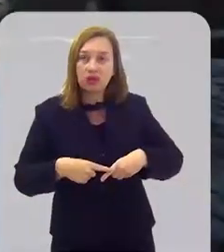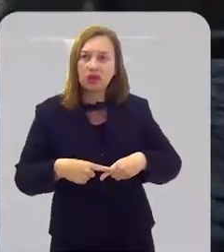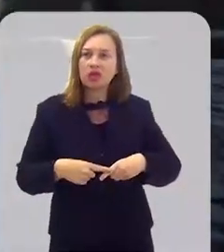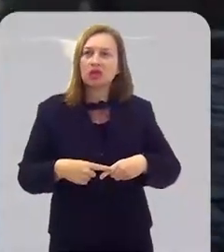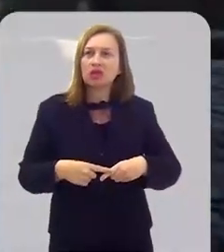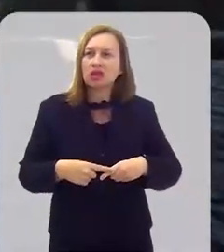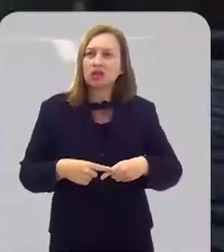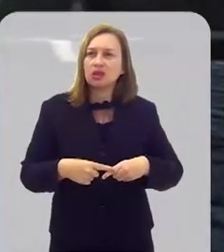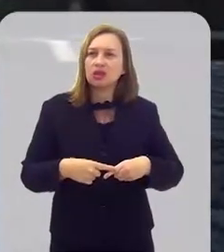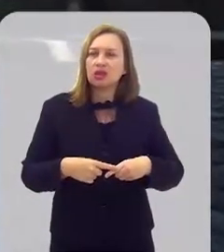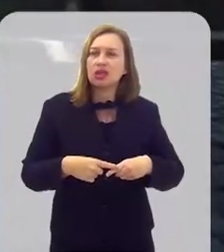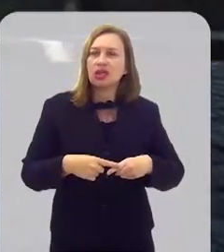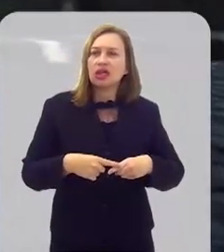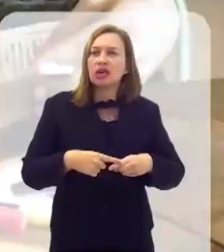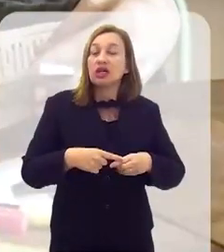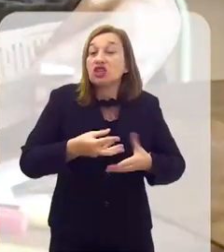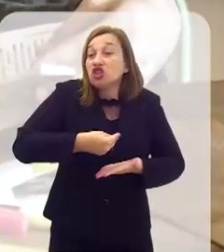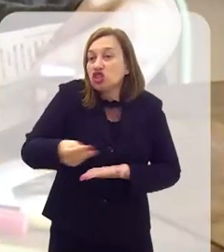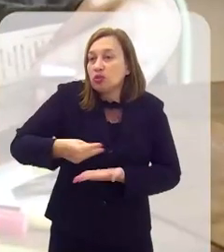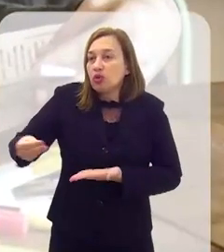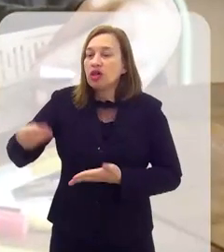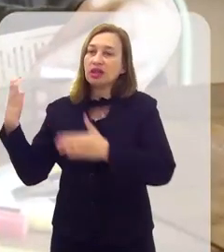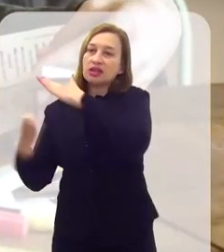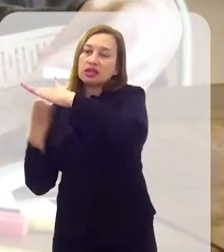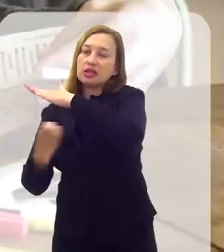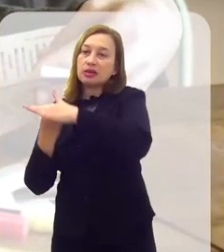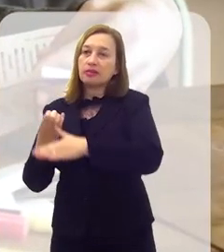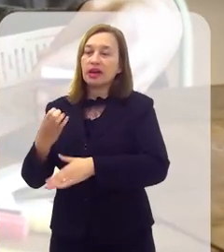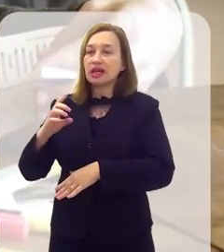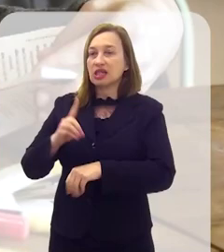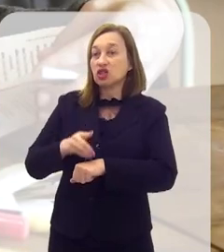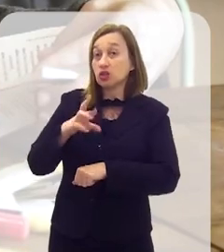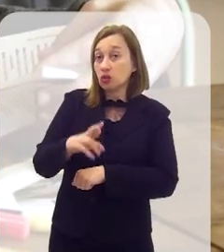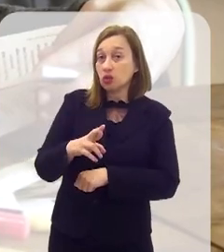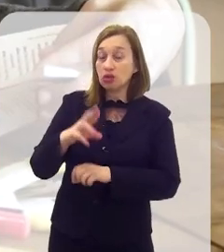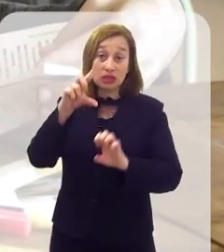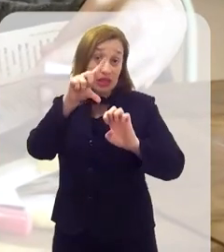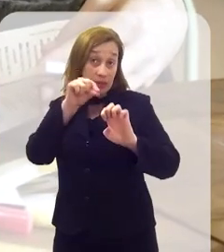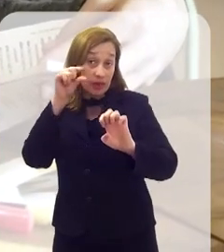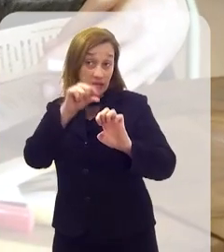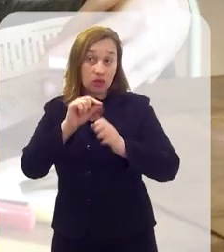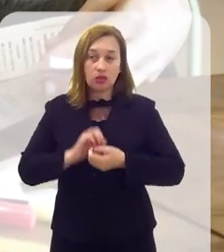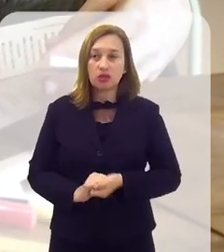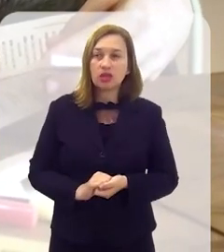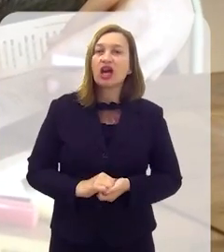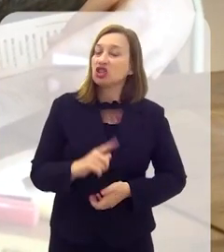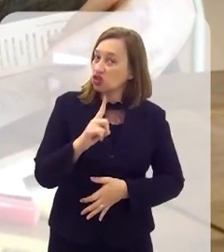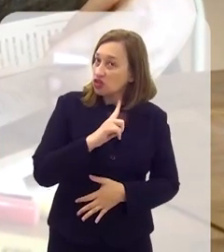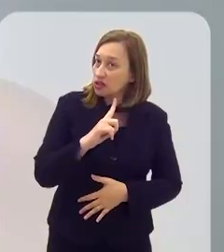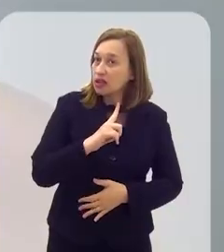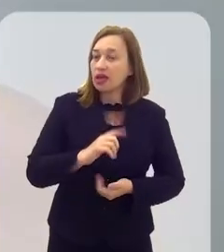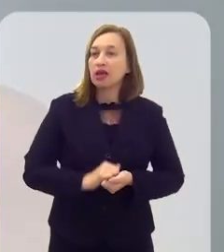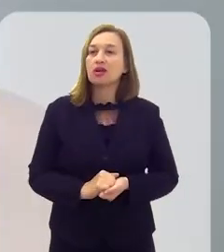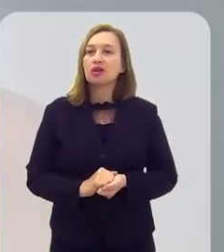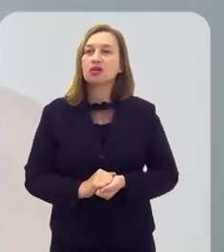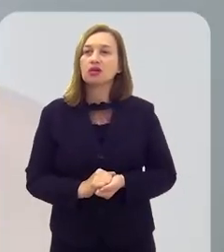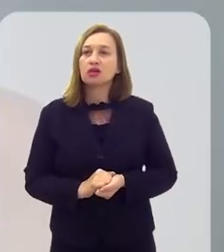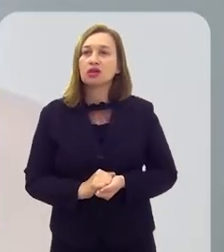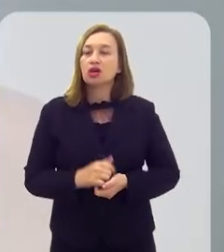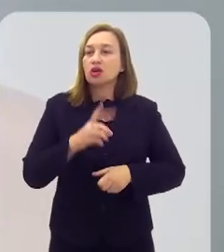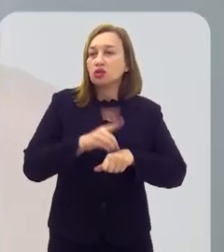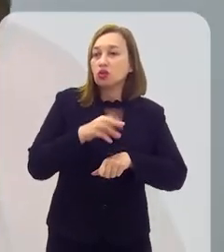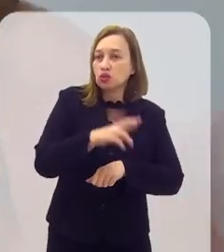O desafio é colocá-los nas empresas ou que eles se tornem doutores empreendedores. Então, gente tem